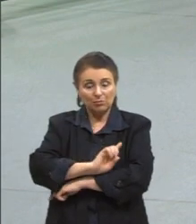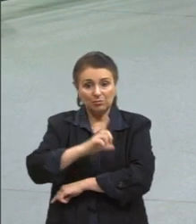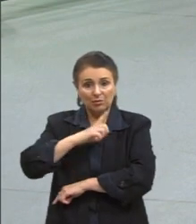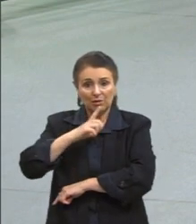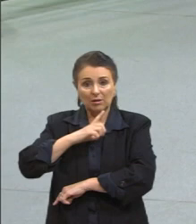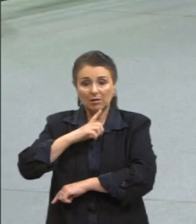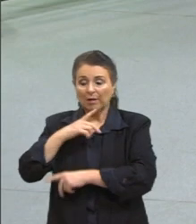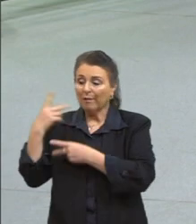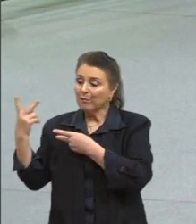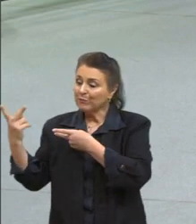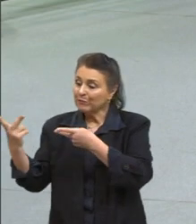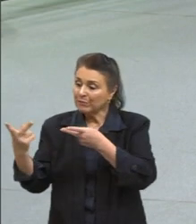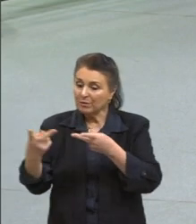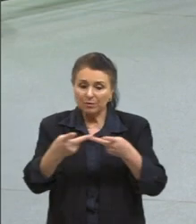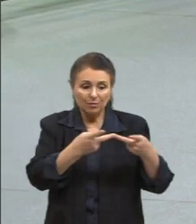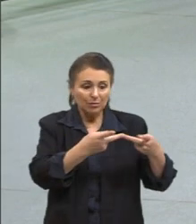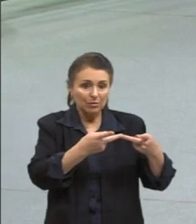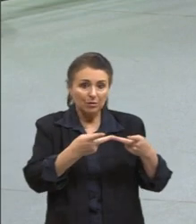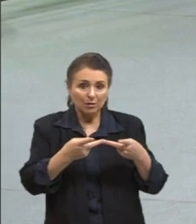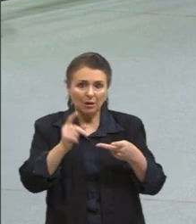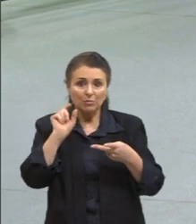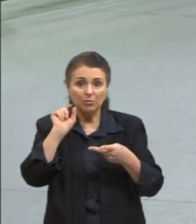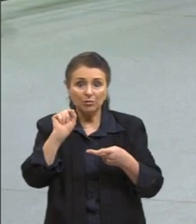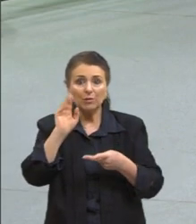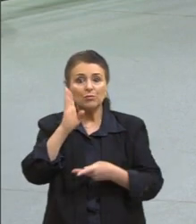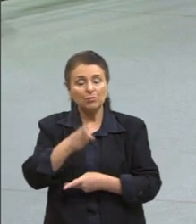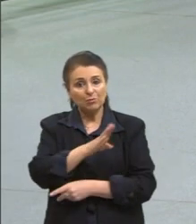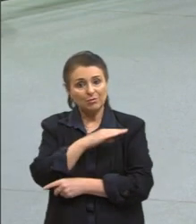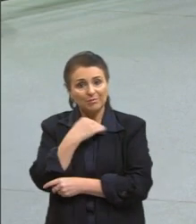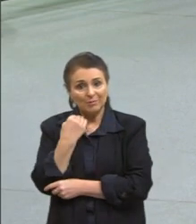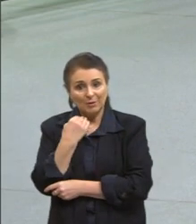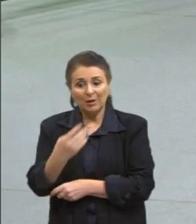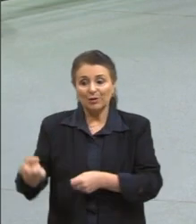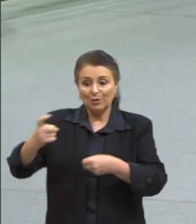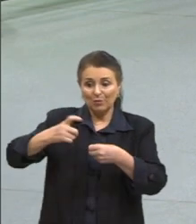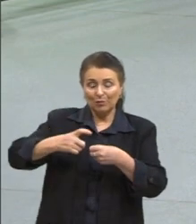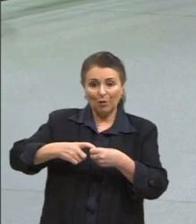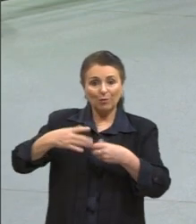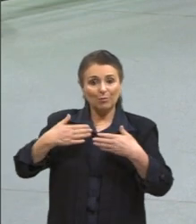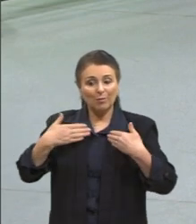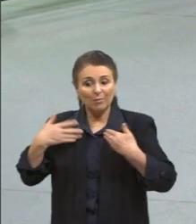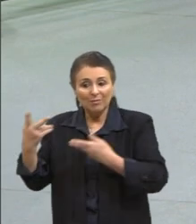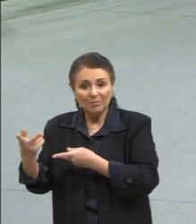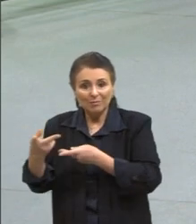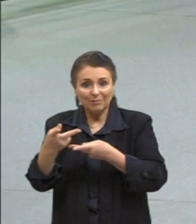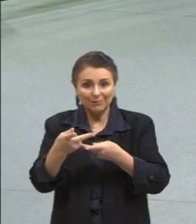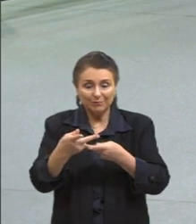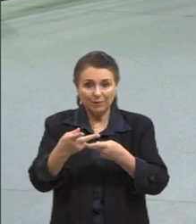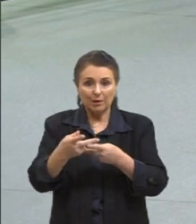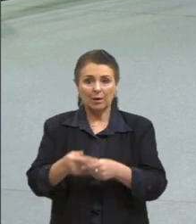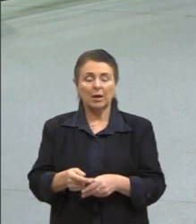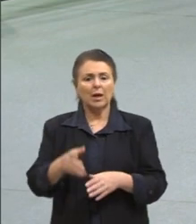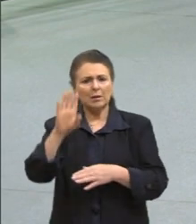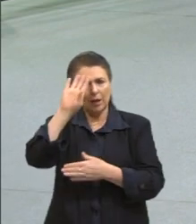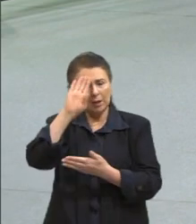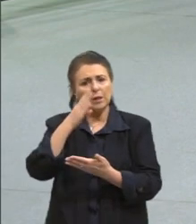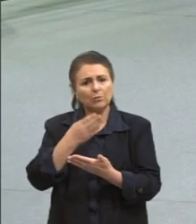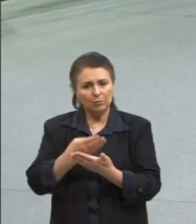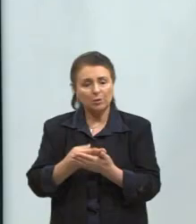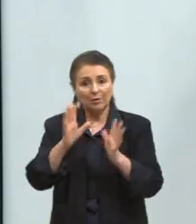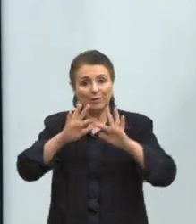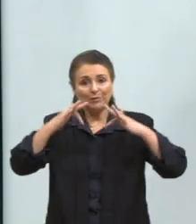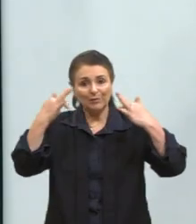visitação daqueles que já se foram. Acreditamos que os familiares vão vir celebrar